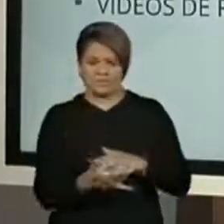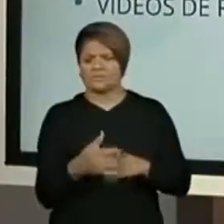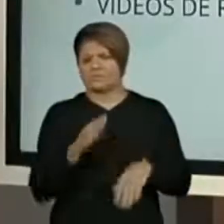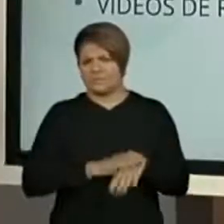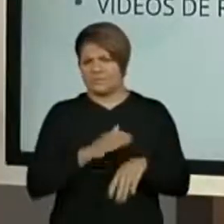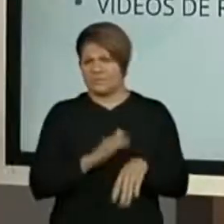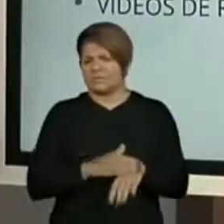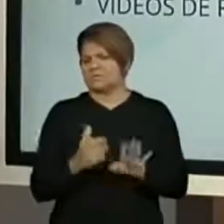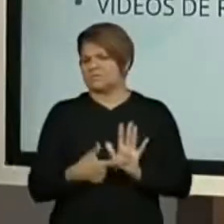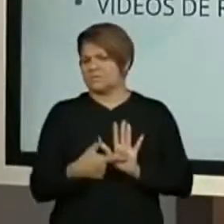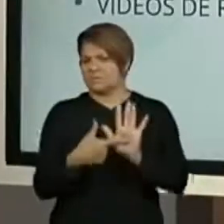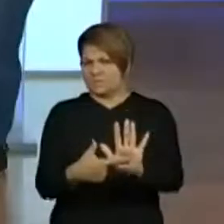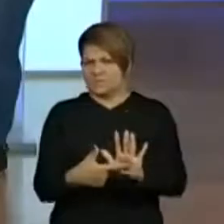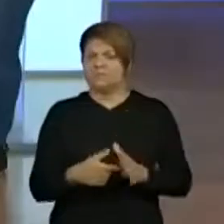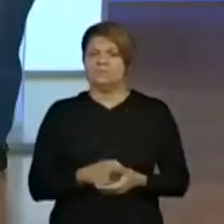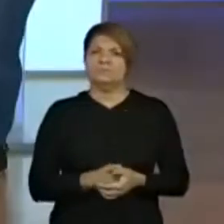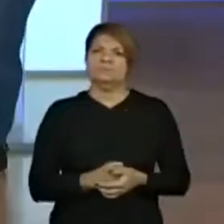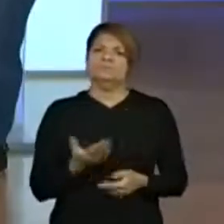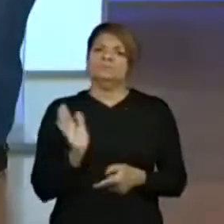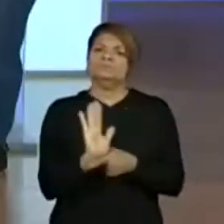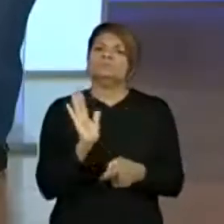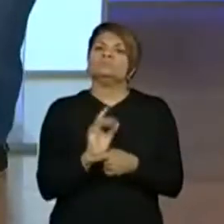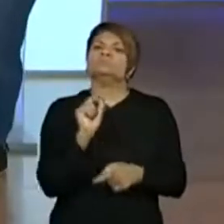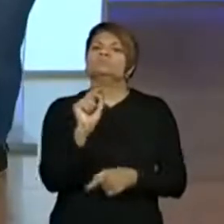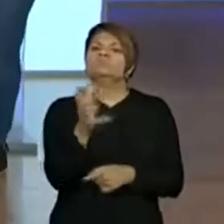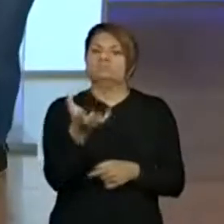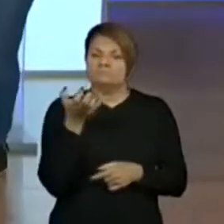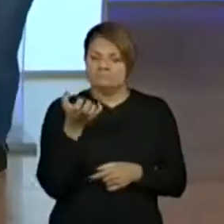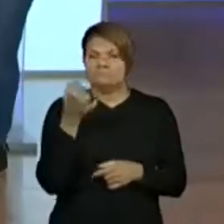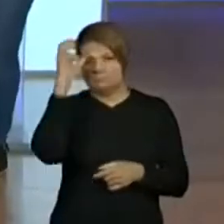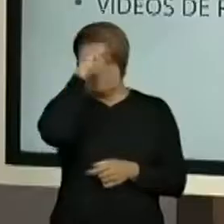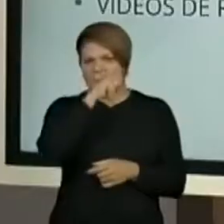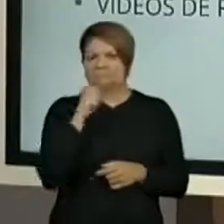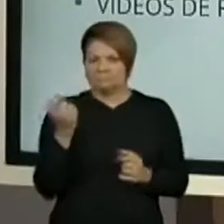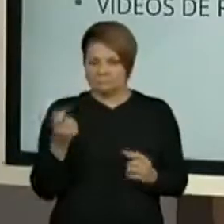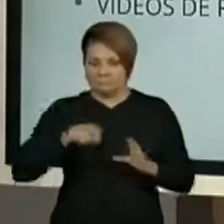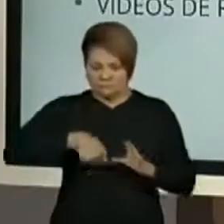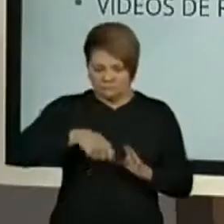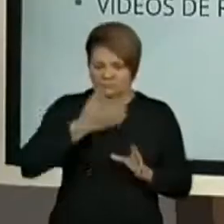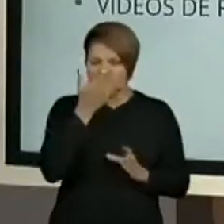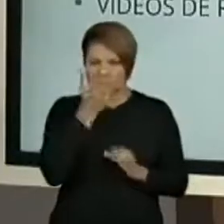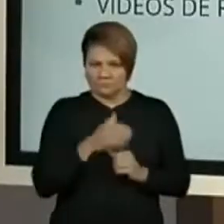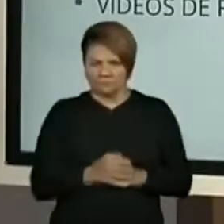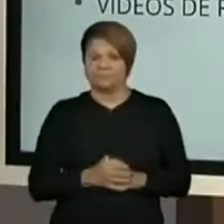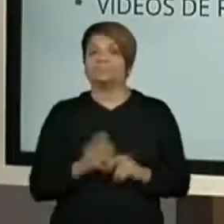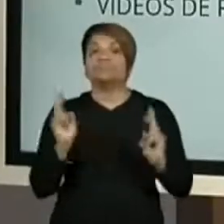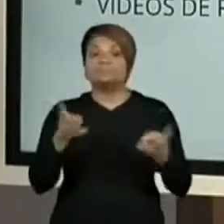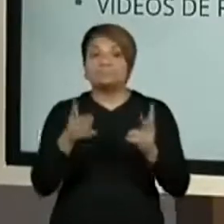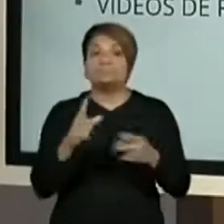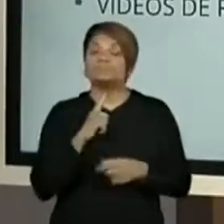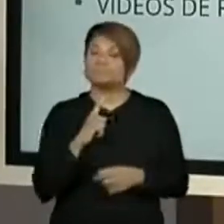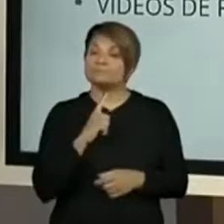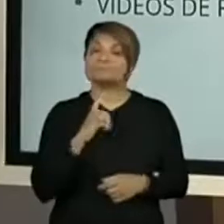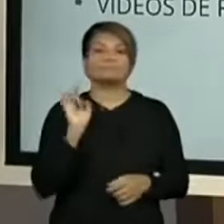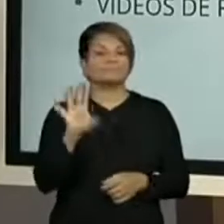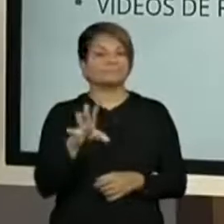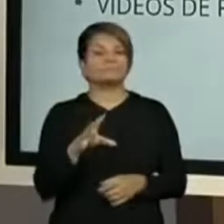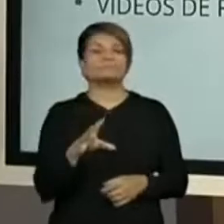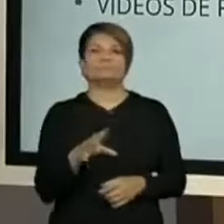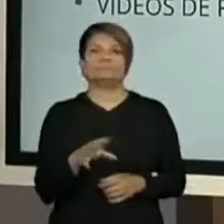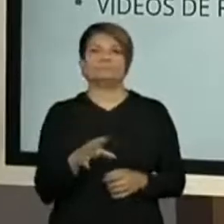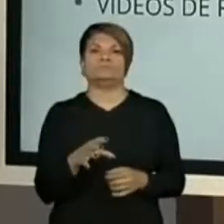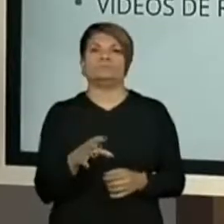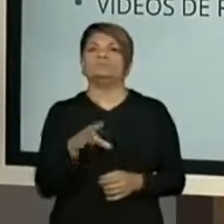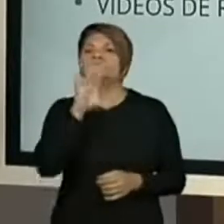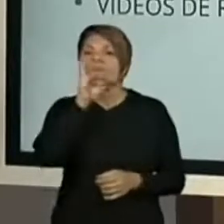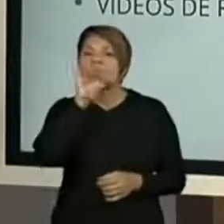receitas. Lembrando... E ajudando quem quer, né? Aprender a cozinhar. Mesmo que a gente só tenha ali a parte oral, só tenha o